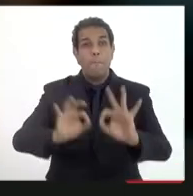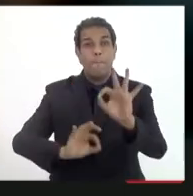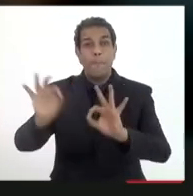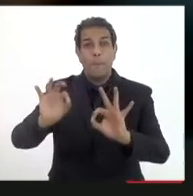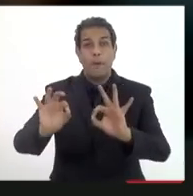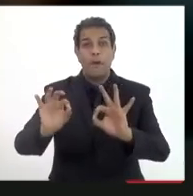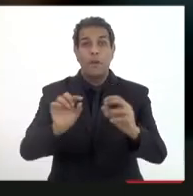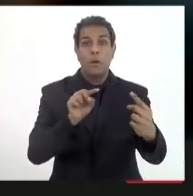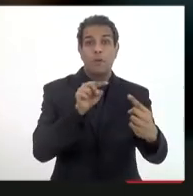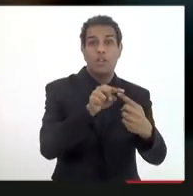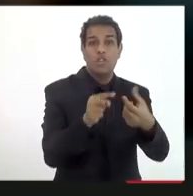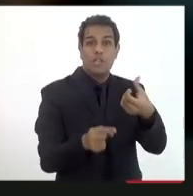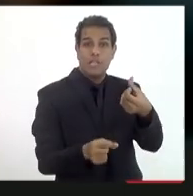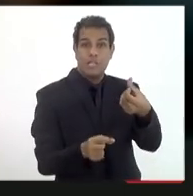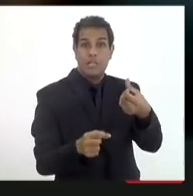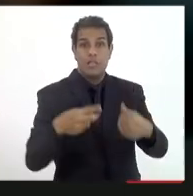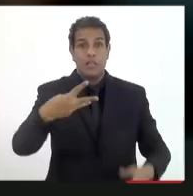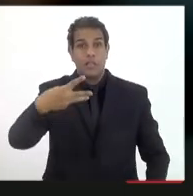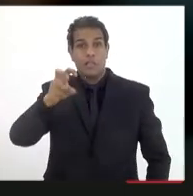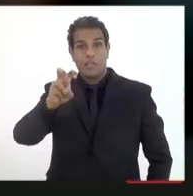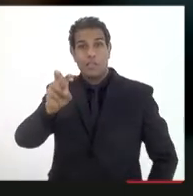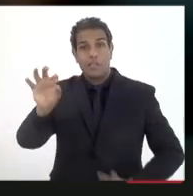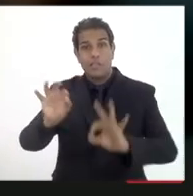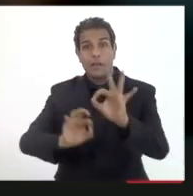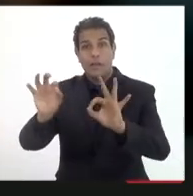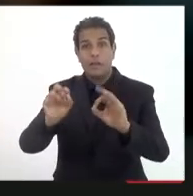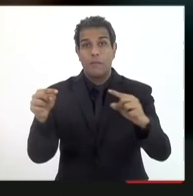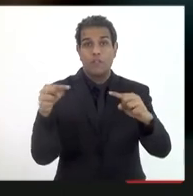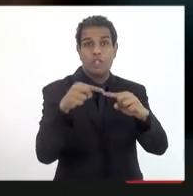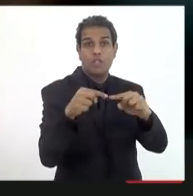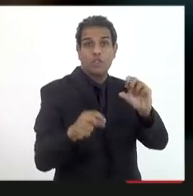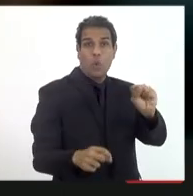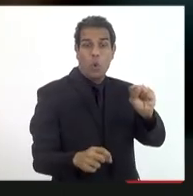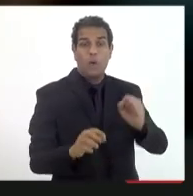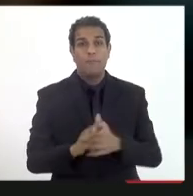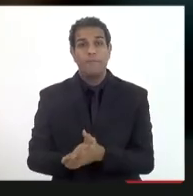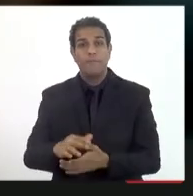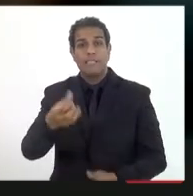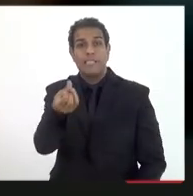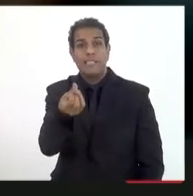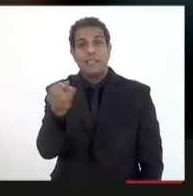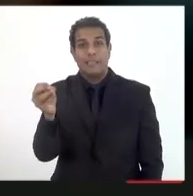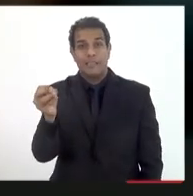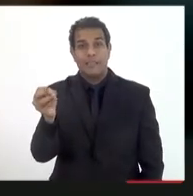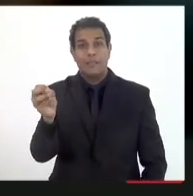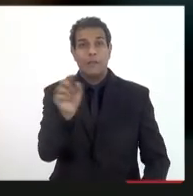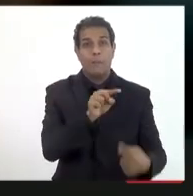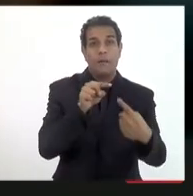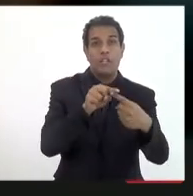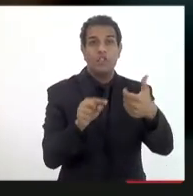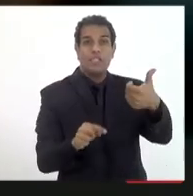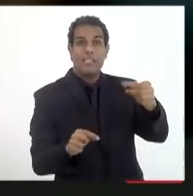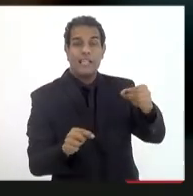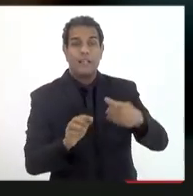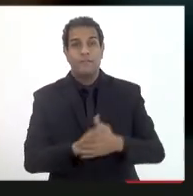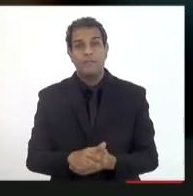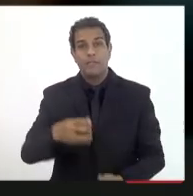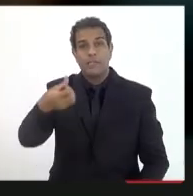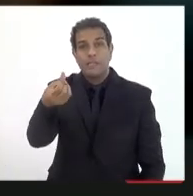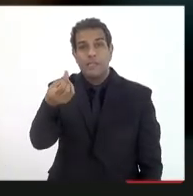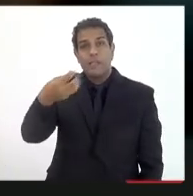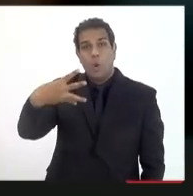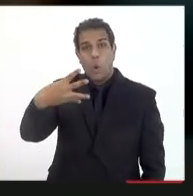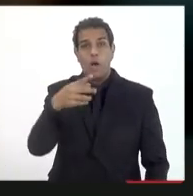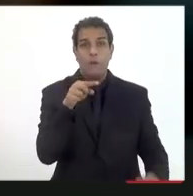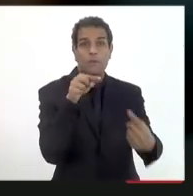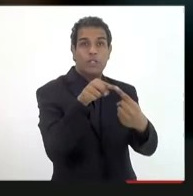seis trinta e cinco projetos no objetivo oito sessenta projetos no objetivo dez e sessenta e quatro